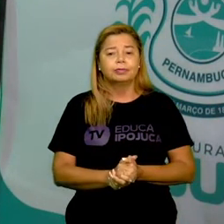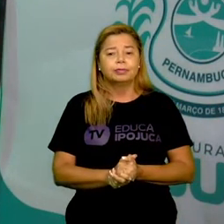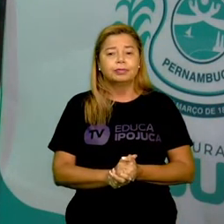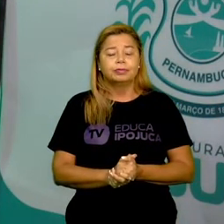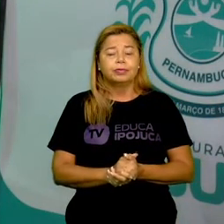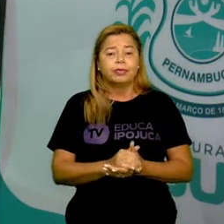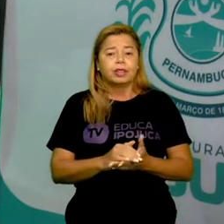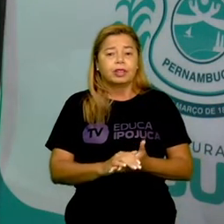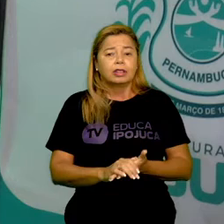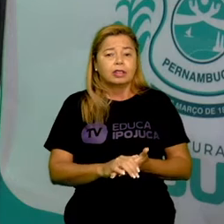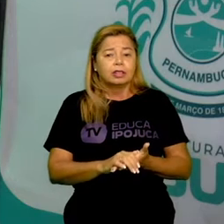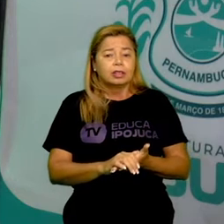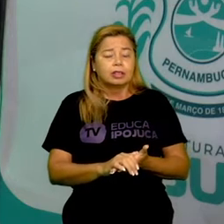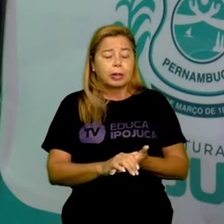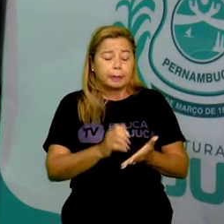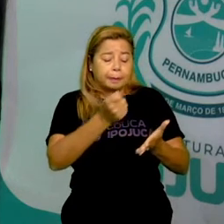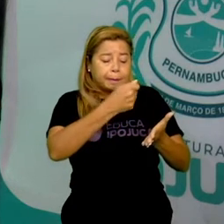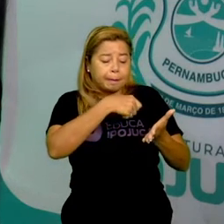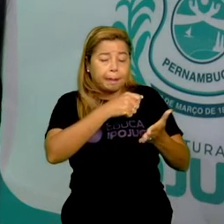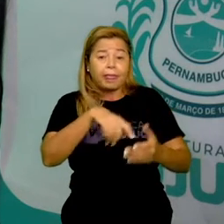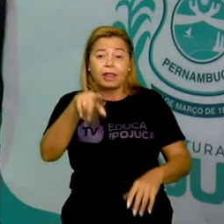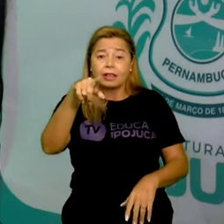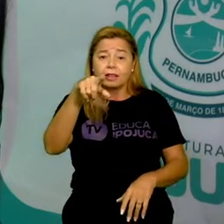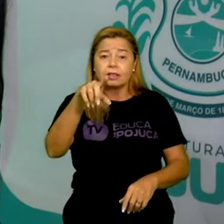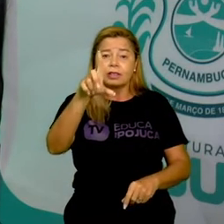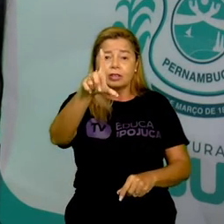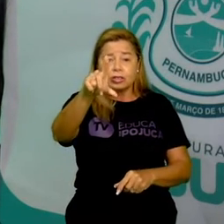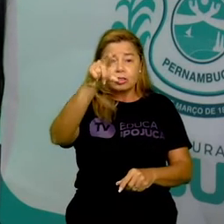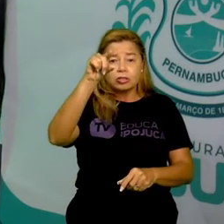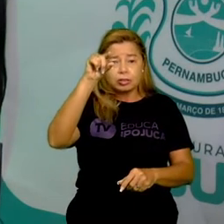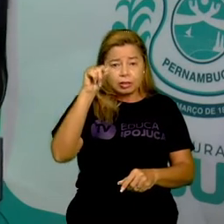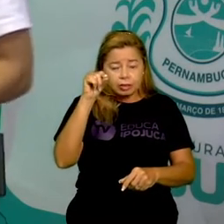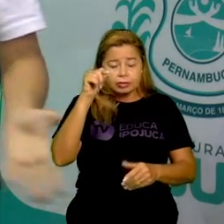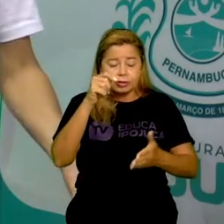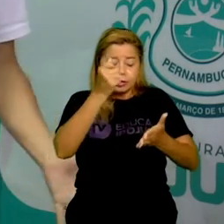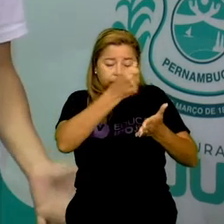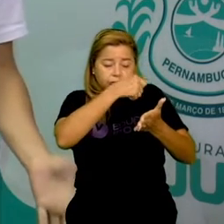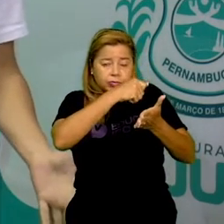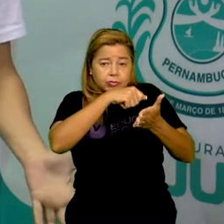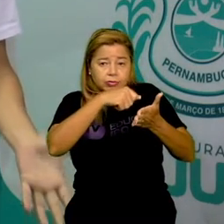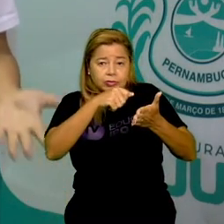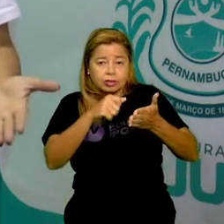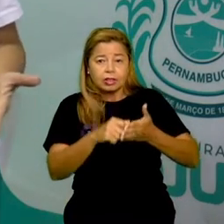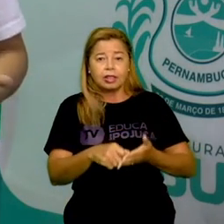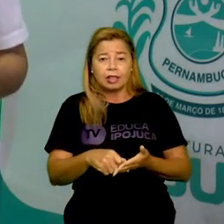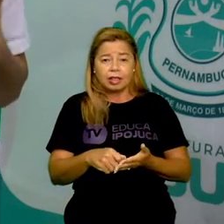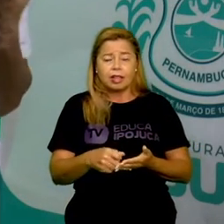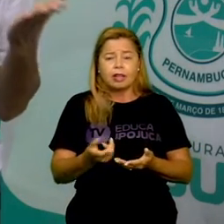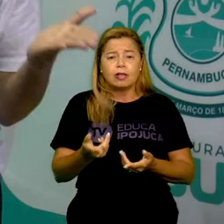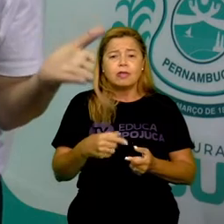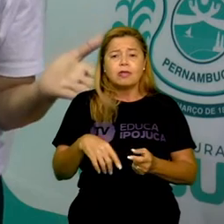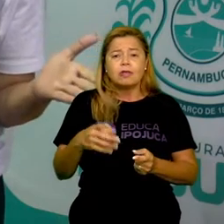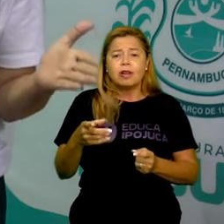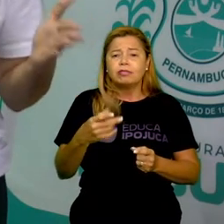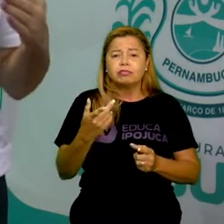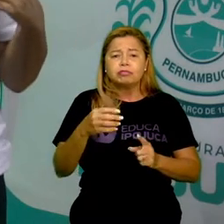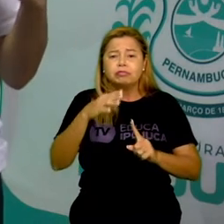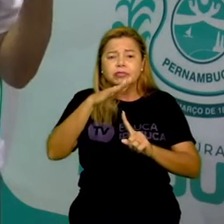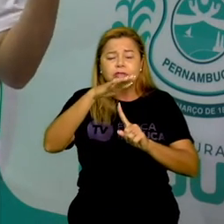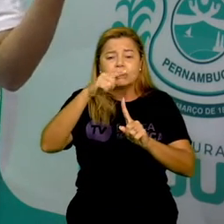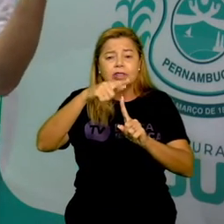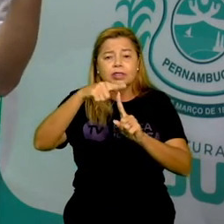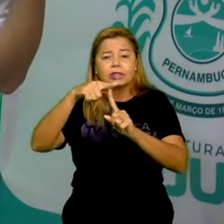escrever, vamos escolher uma forma antiga de escrever e fazer um bilhete? Vamos pesquisar,